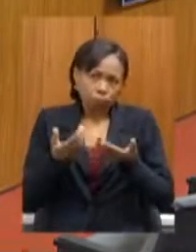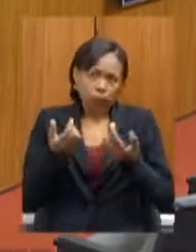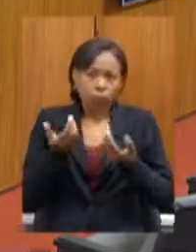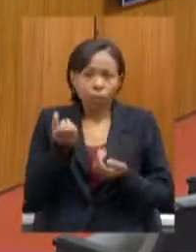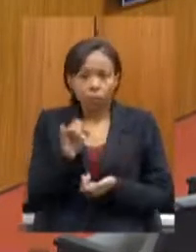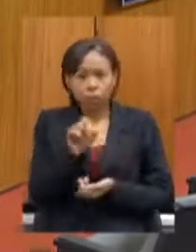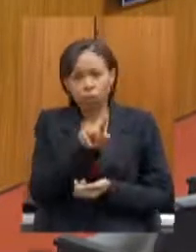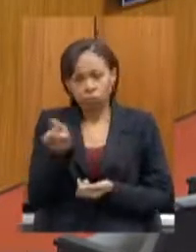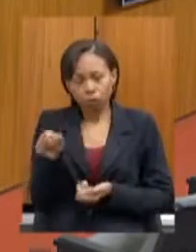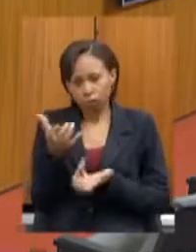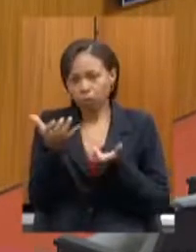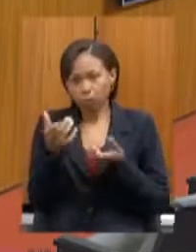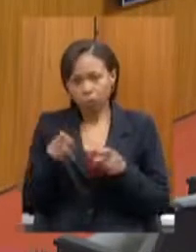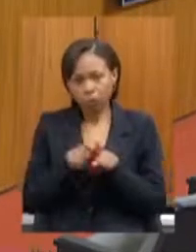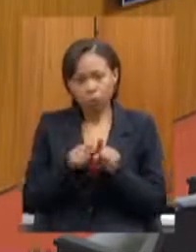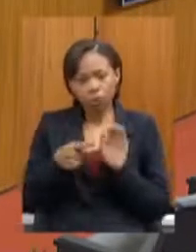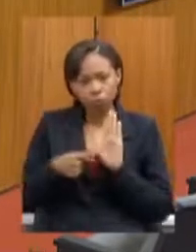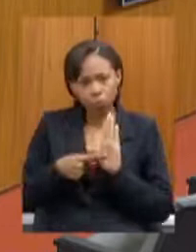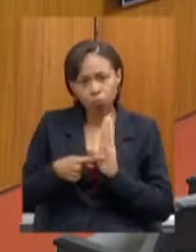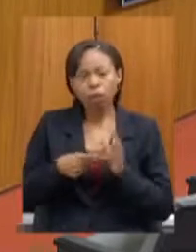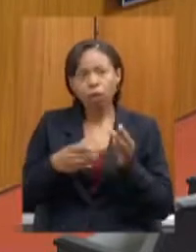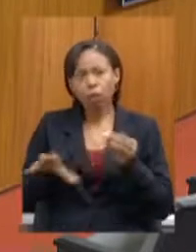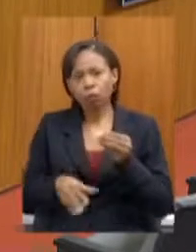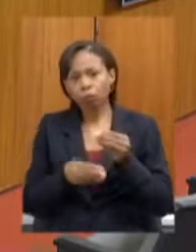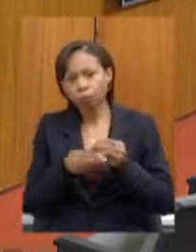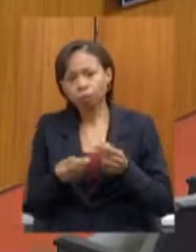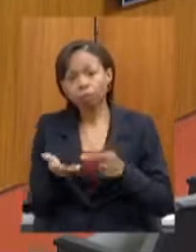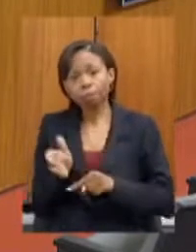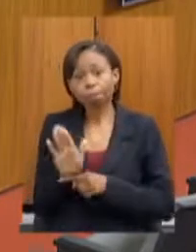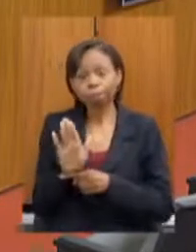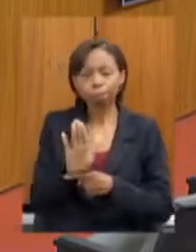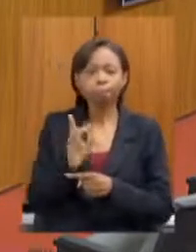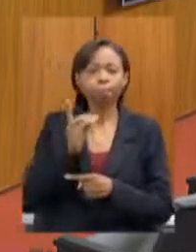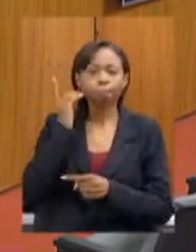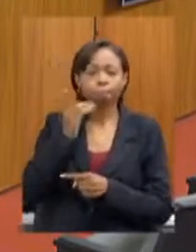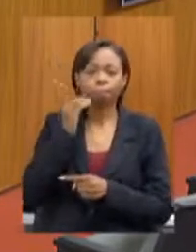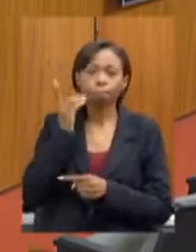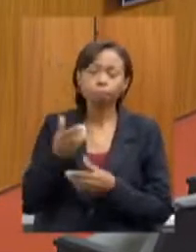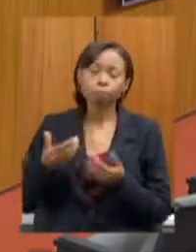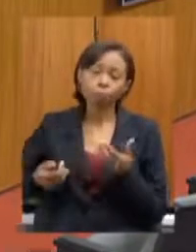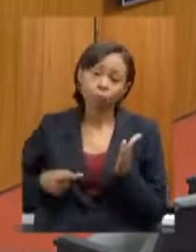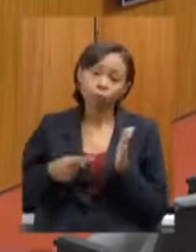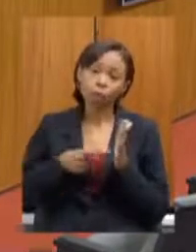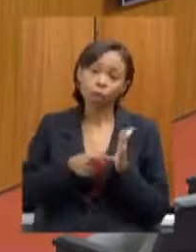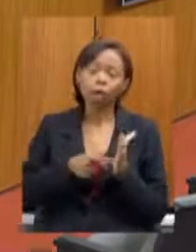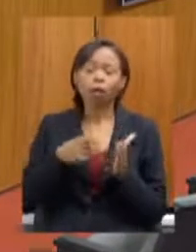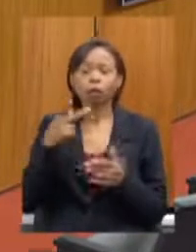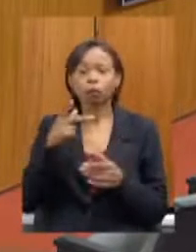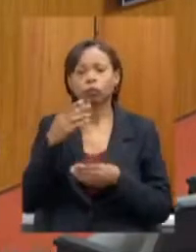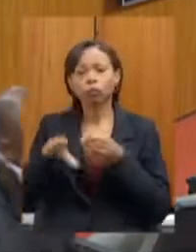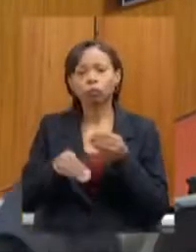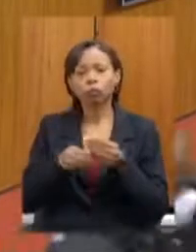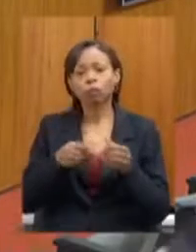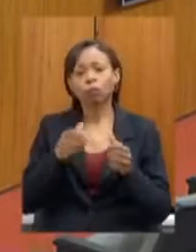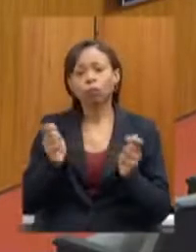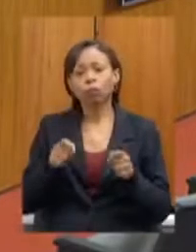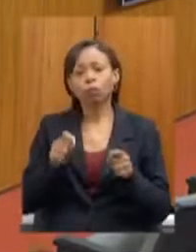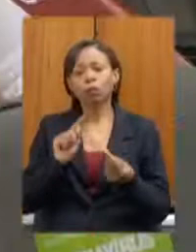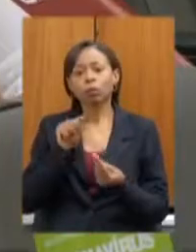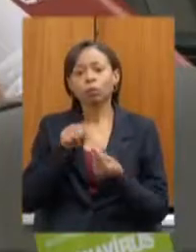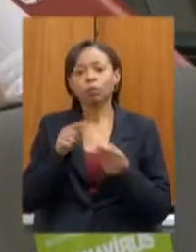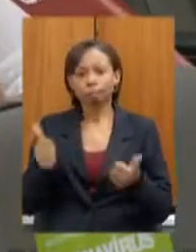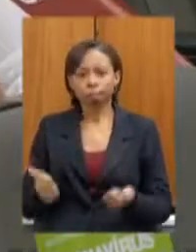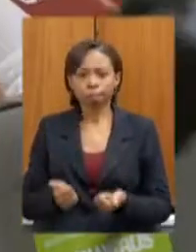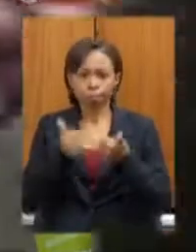indicar suas emendas, ajudar que os nossos deputados federais possam indicar, para que a gente possa melhorar a infraestrutura